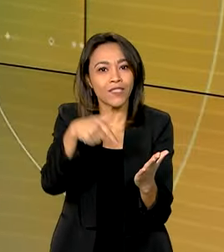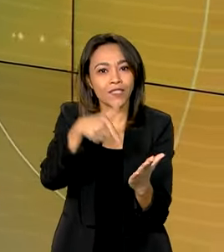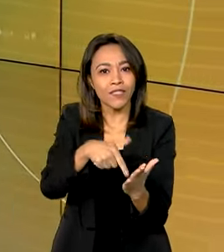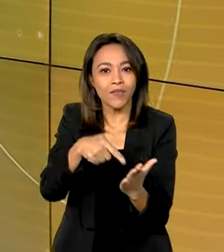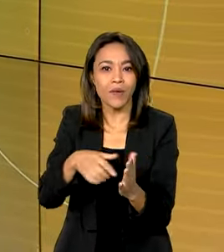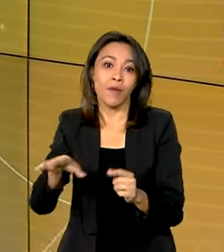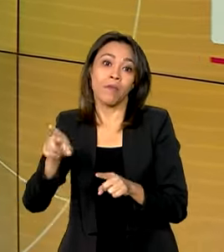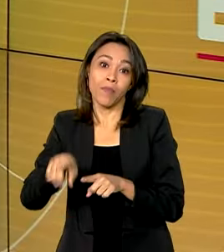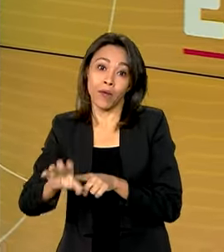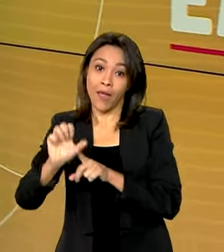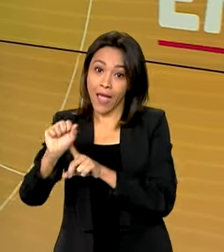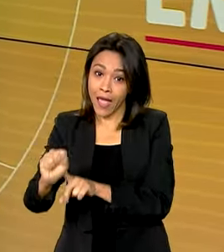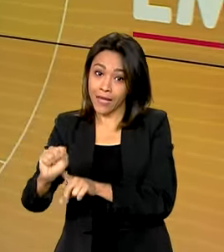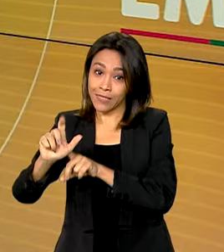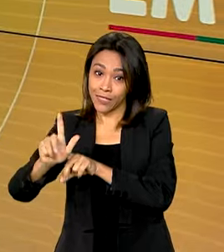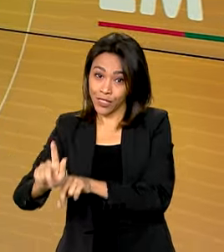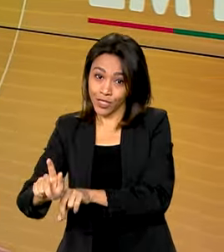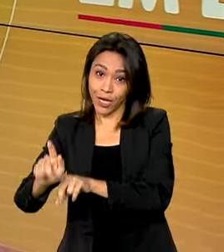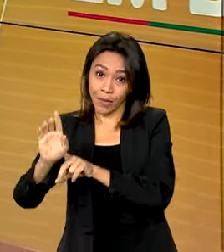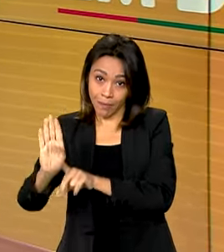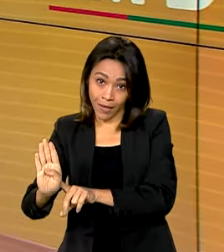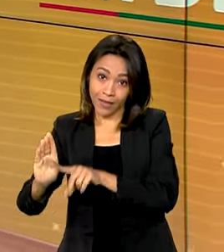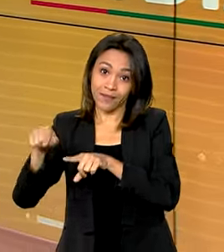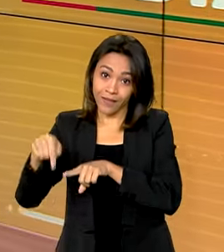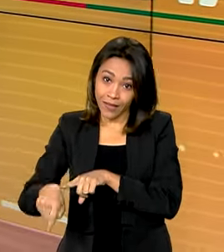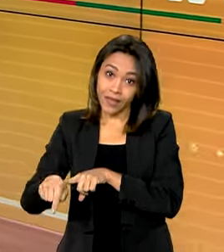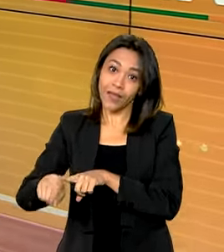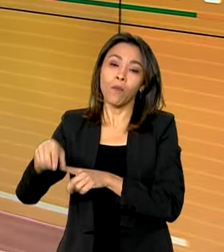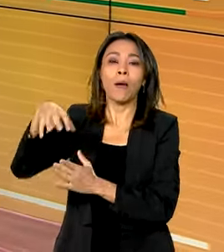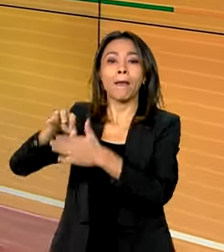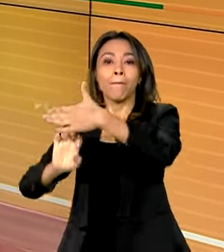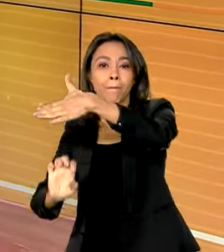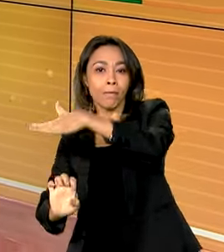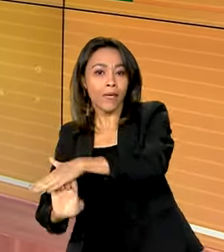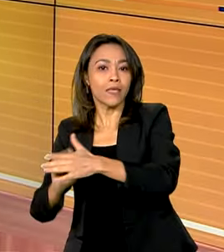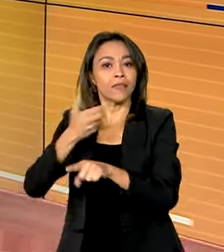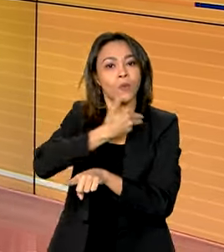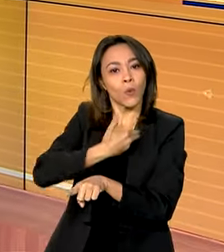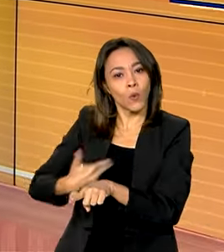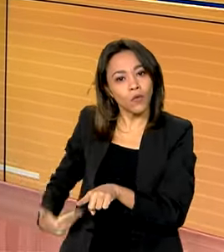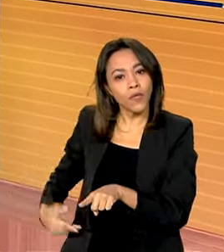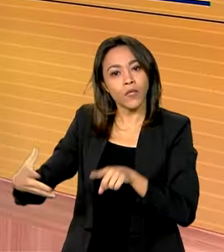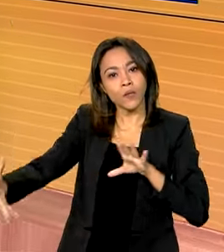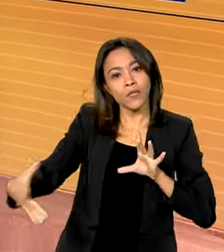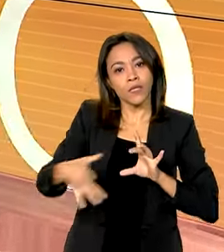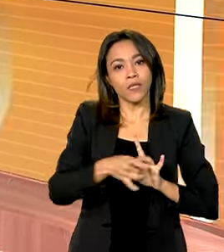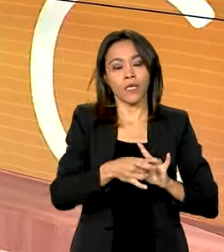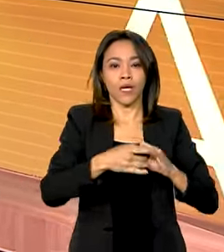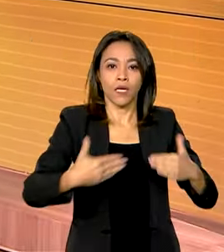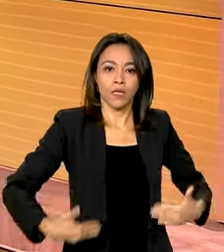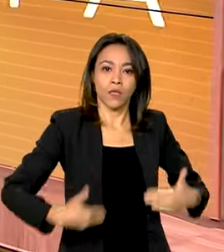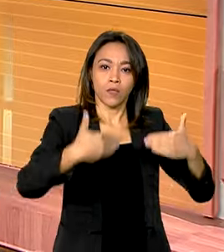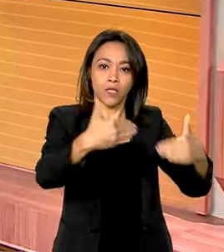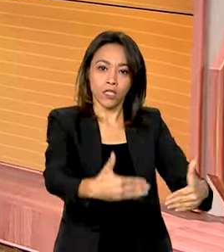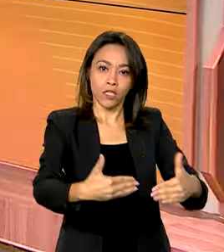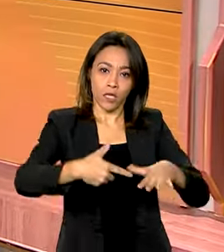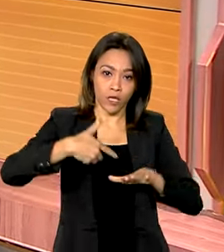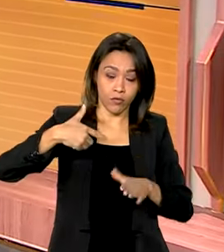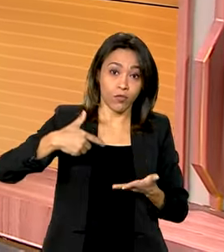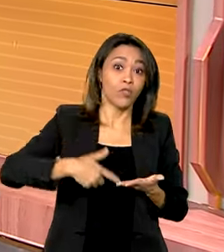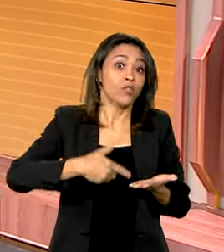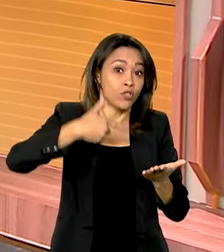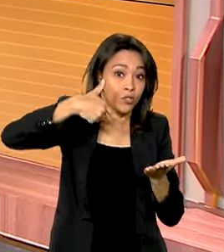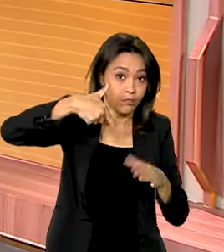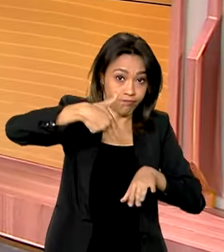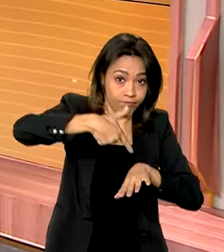SGB, o Serviço Geológico do Brasil, uma empresa pública ligada ao Ministério de Minas e Energia. Essa